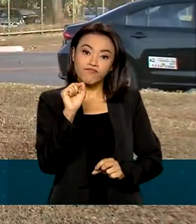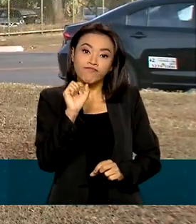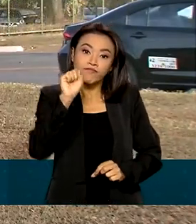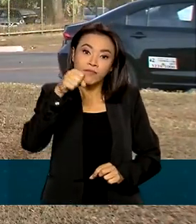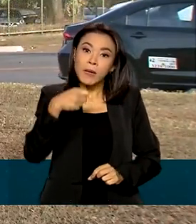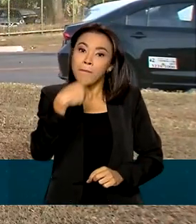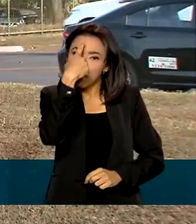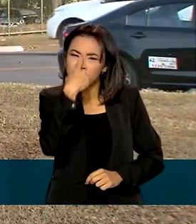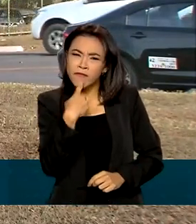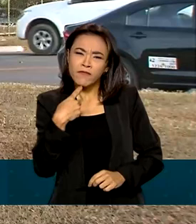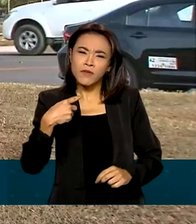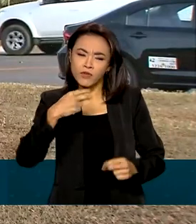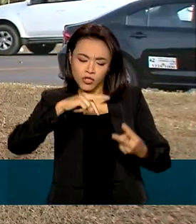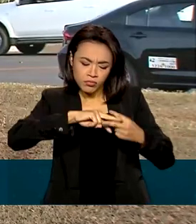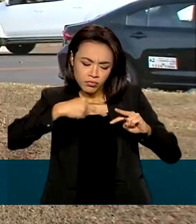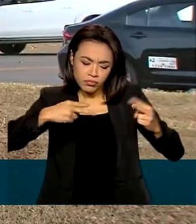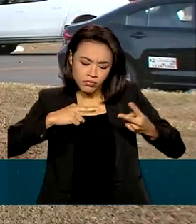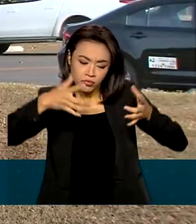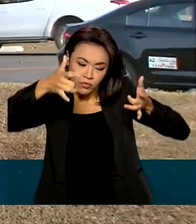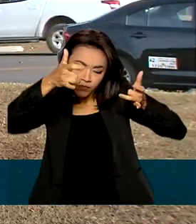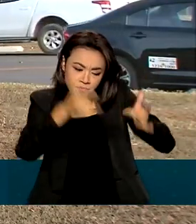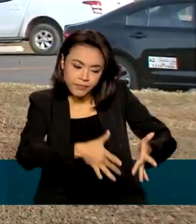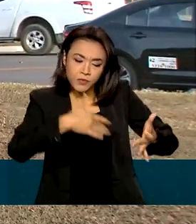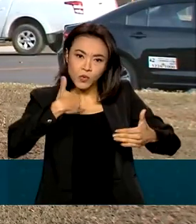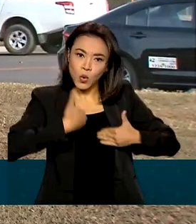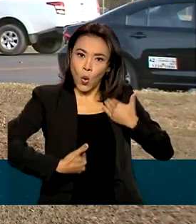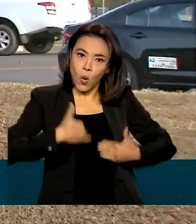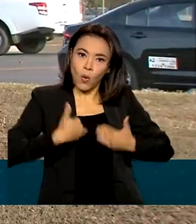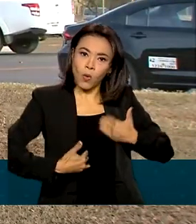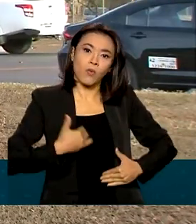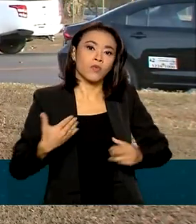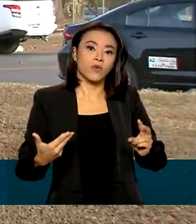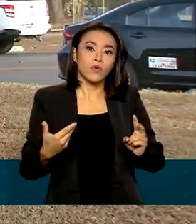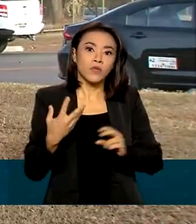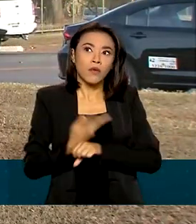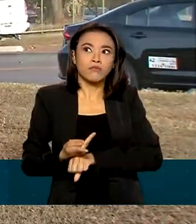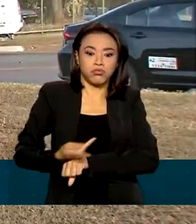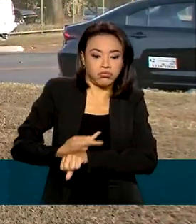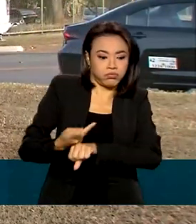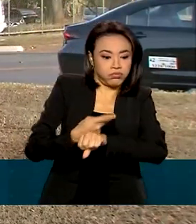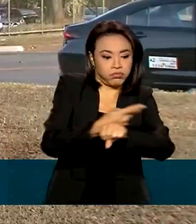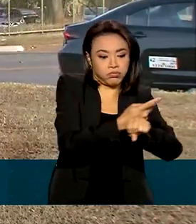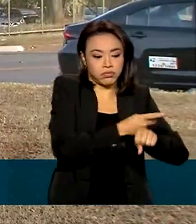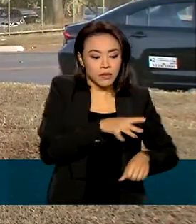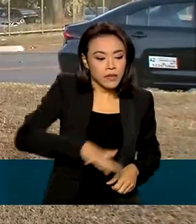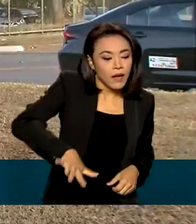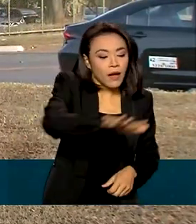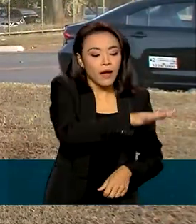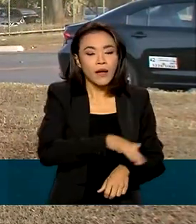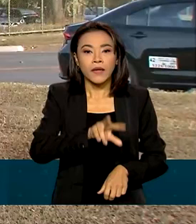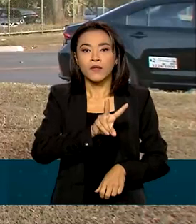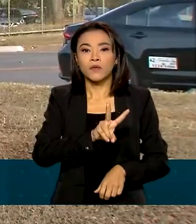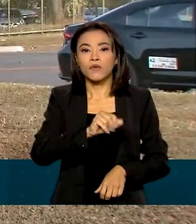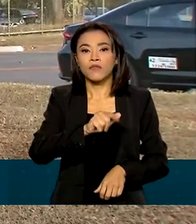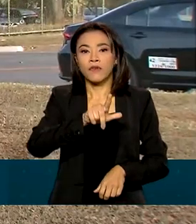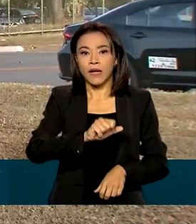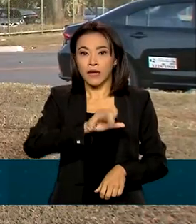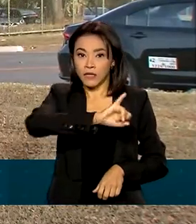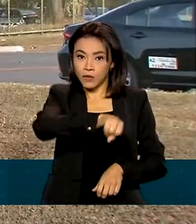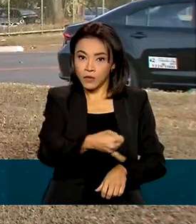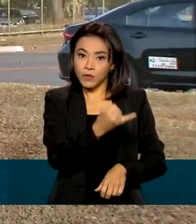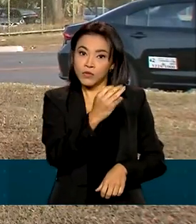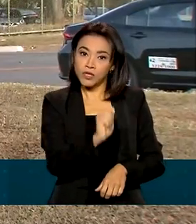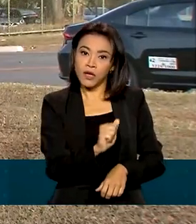distintos nos restos mortais encontrados durante as buscas lá no Vale do Javari. Esses perfis levaram a identificação do